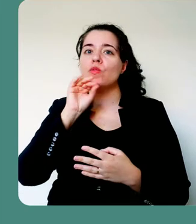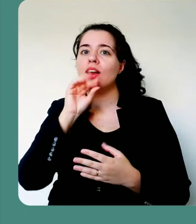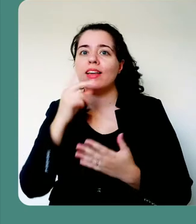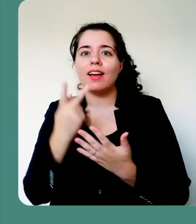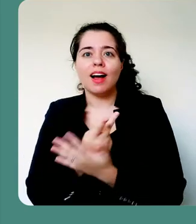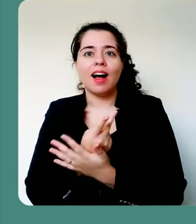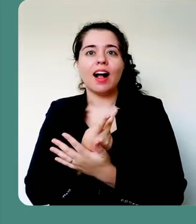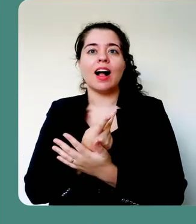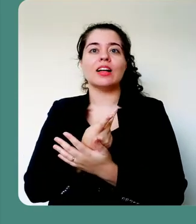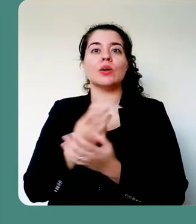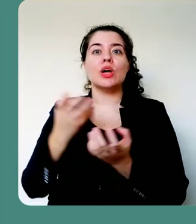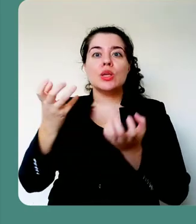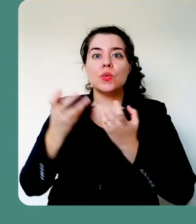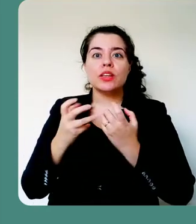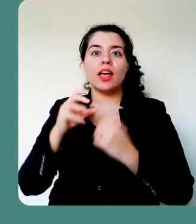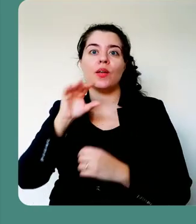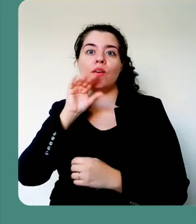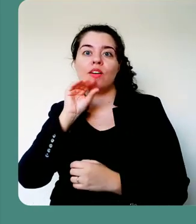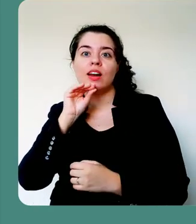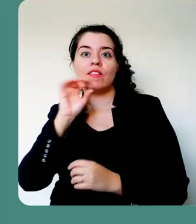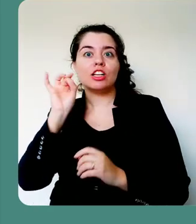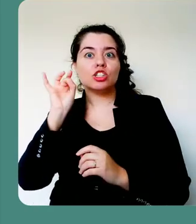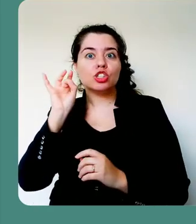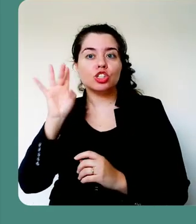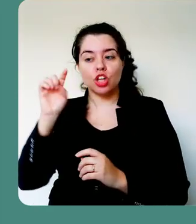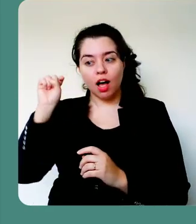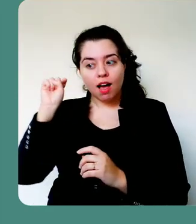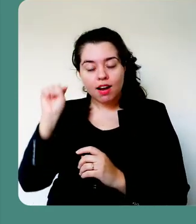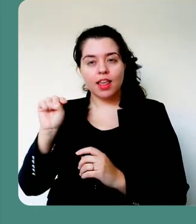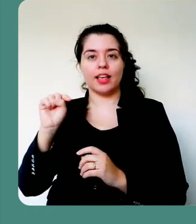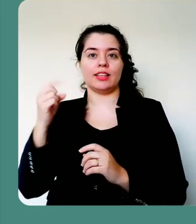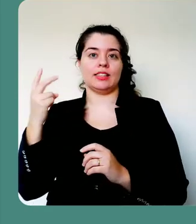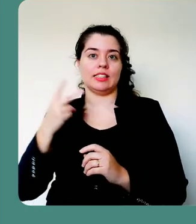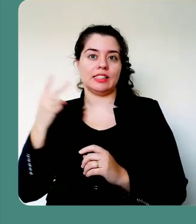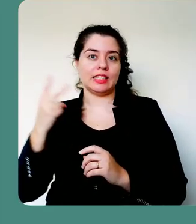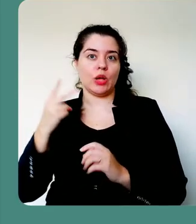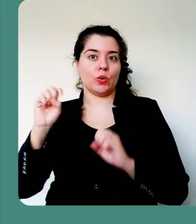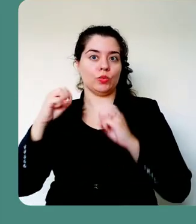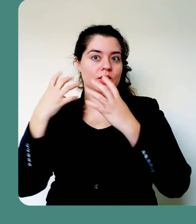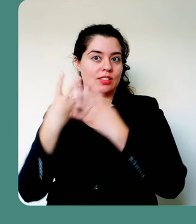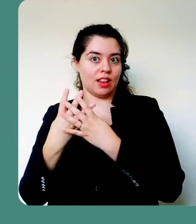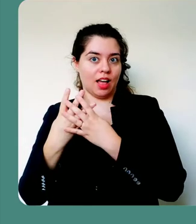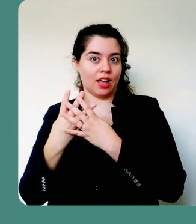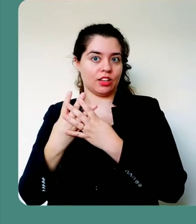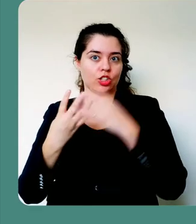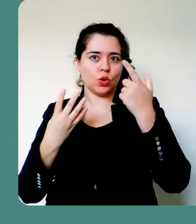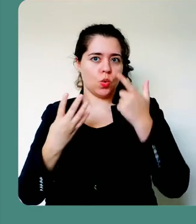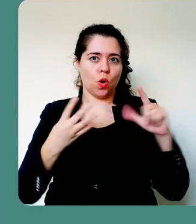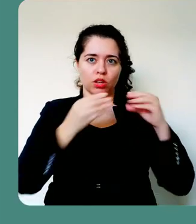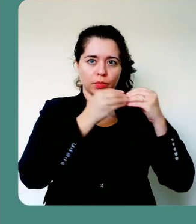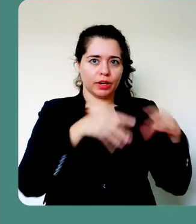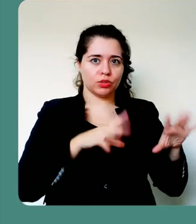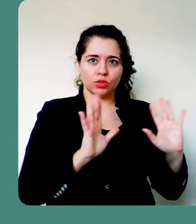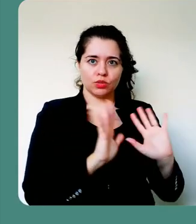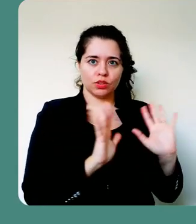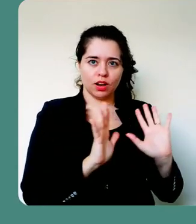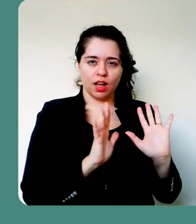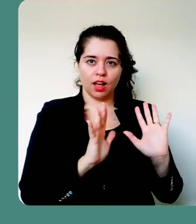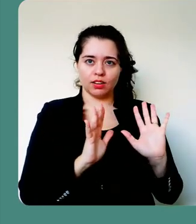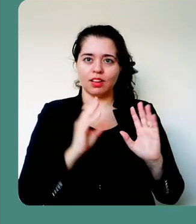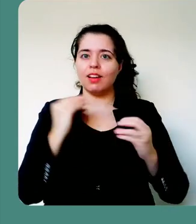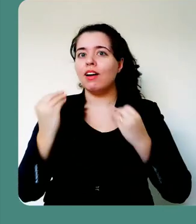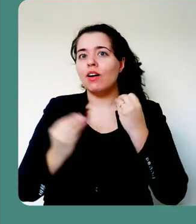somente as informações desse slide, sem causar nenhum prejuízo para o resto que já foi gravado. Isso é bastante